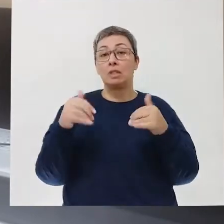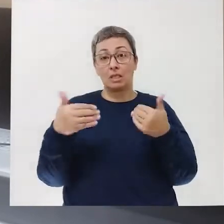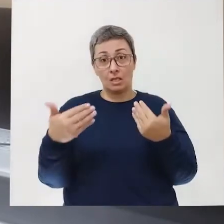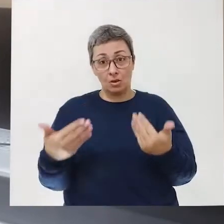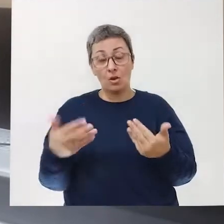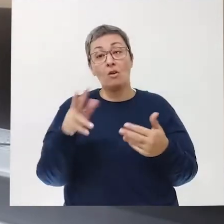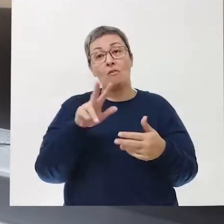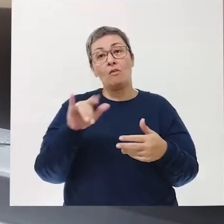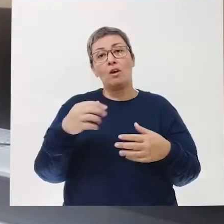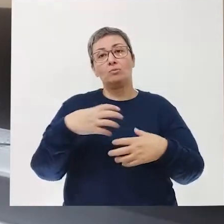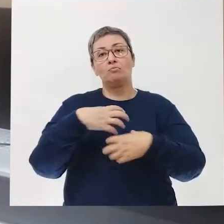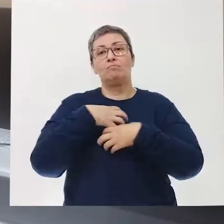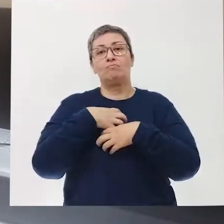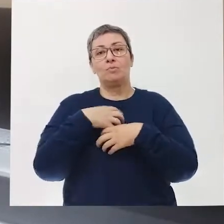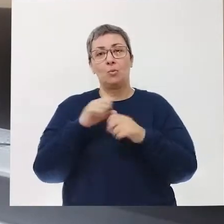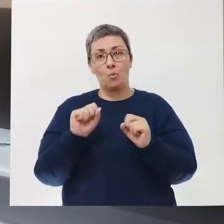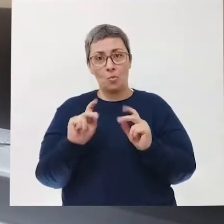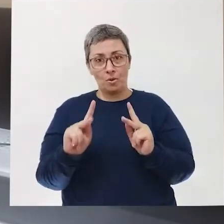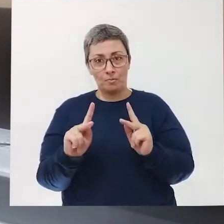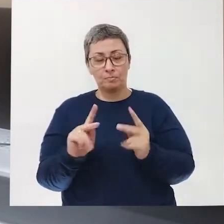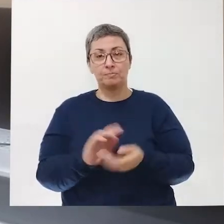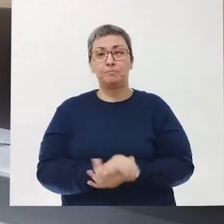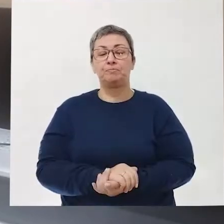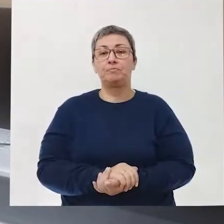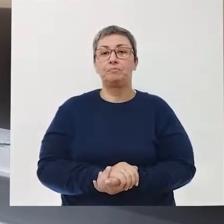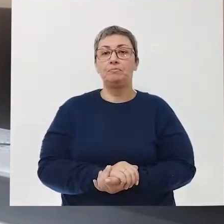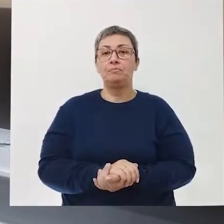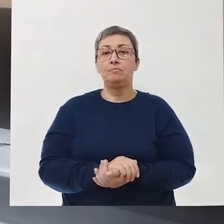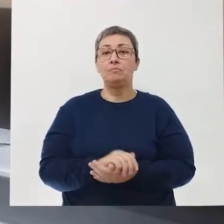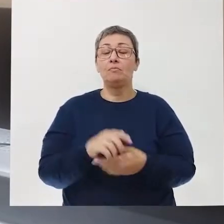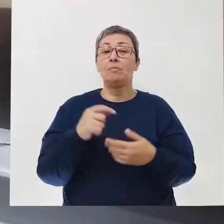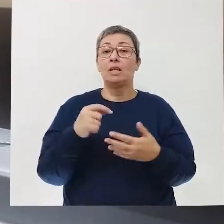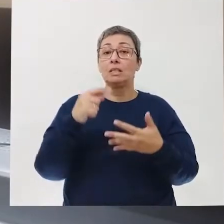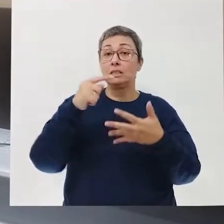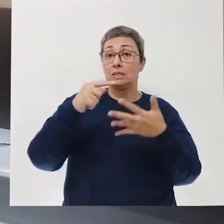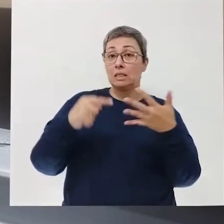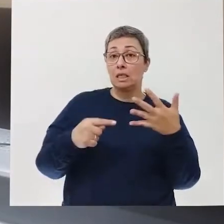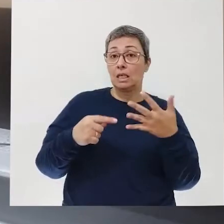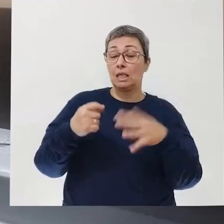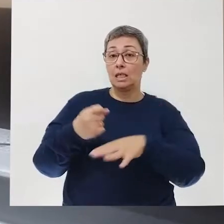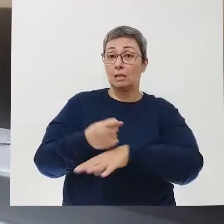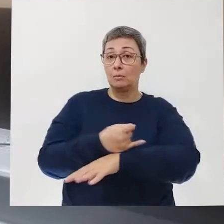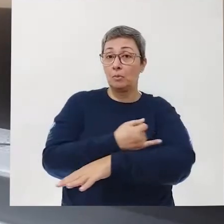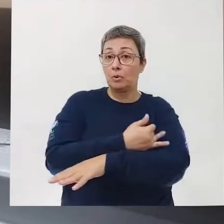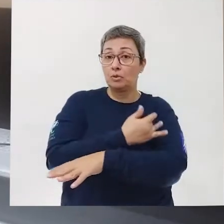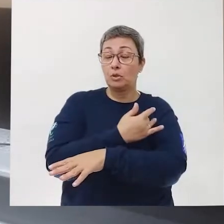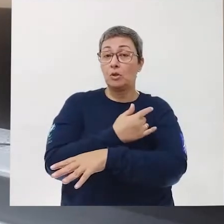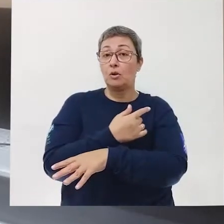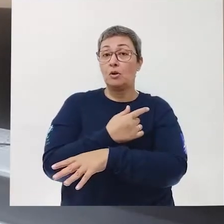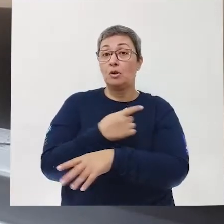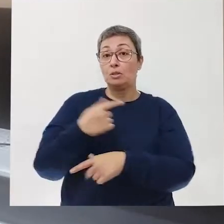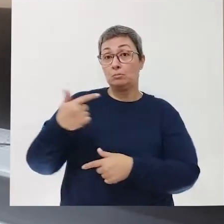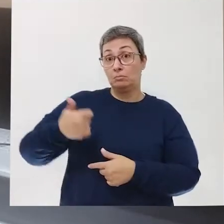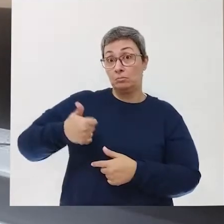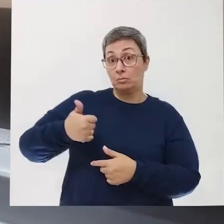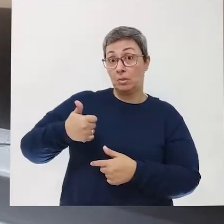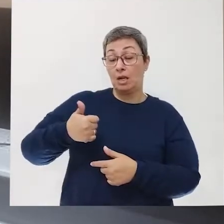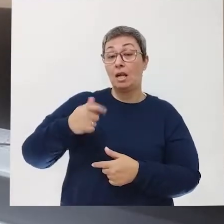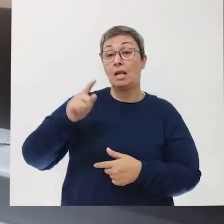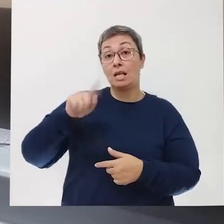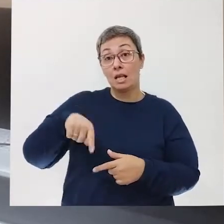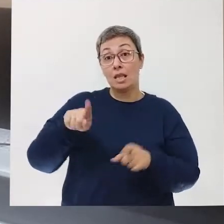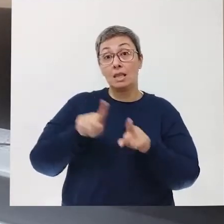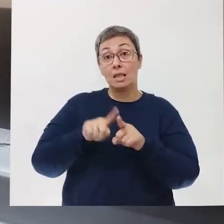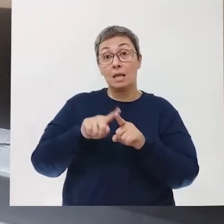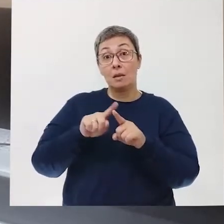aí são os sentimentos, ok? Essas emoções primárias também são